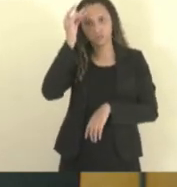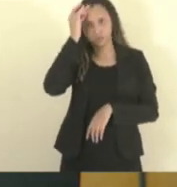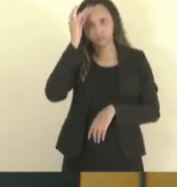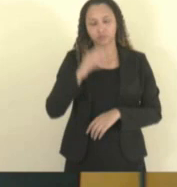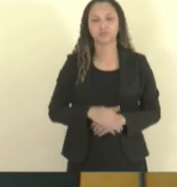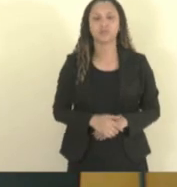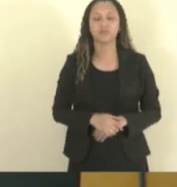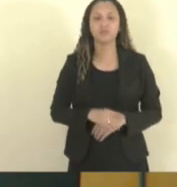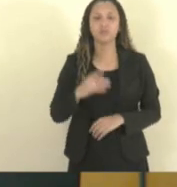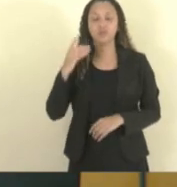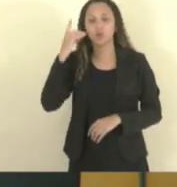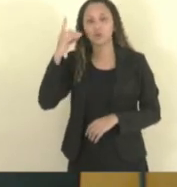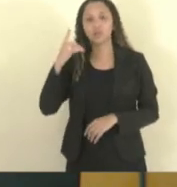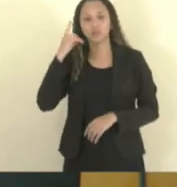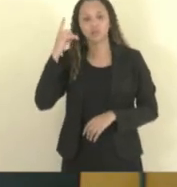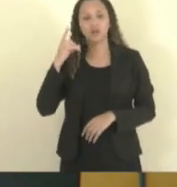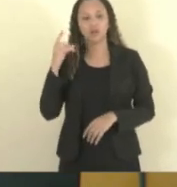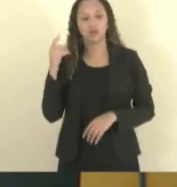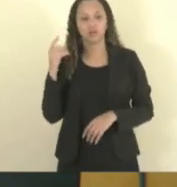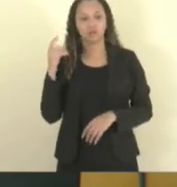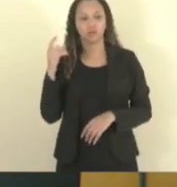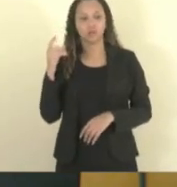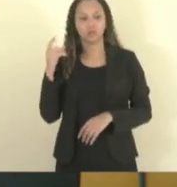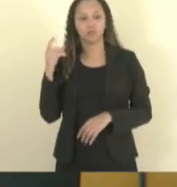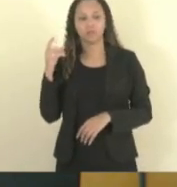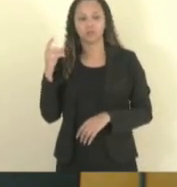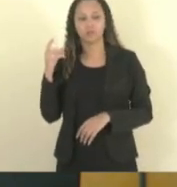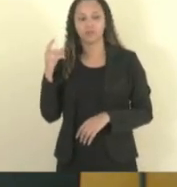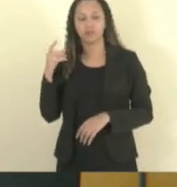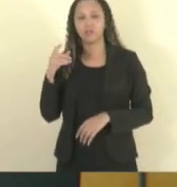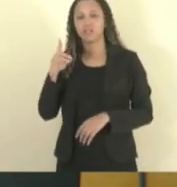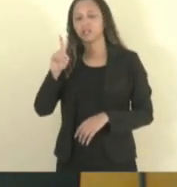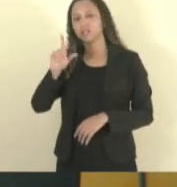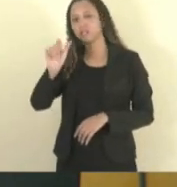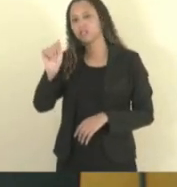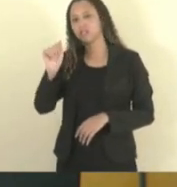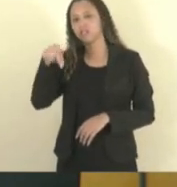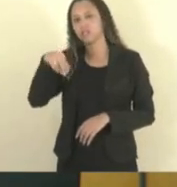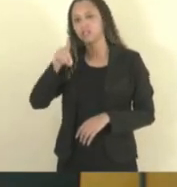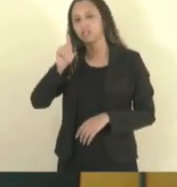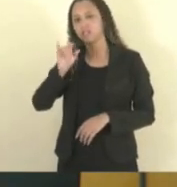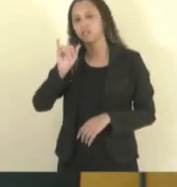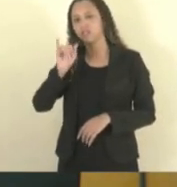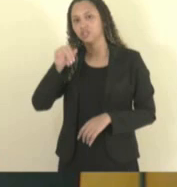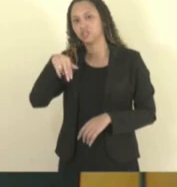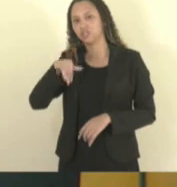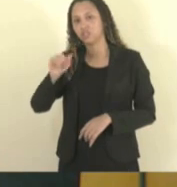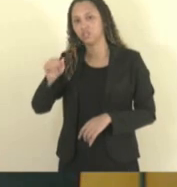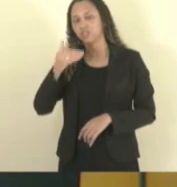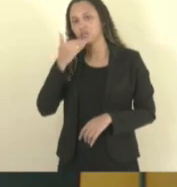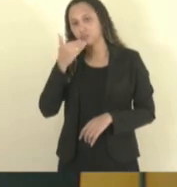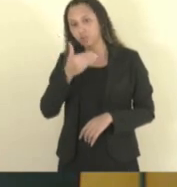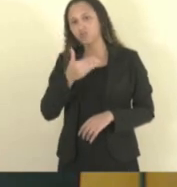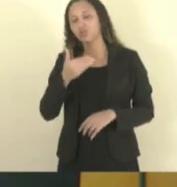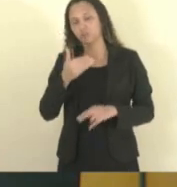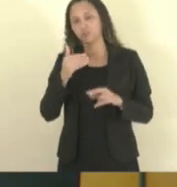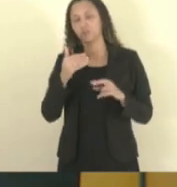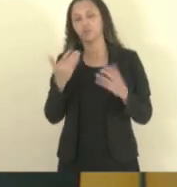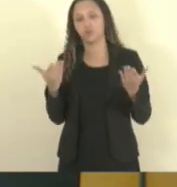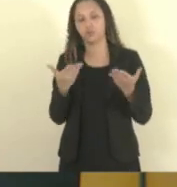vice-presidente da comissão, o deputado Fabrício Gandini. Eu passo, então, a palavra para os deputados.